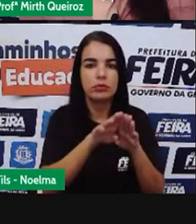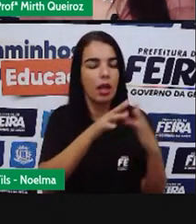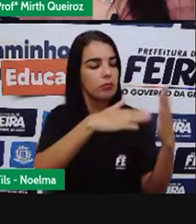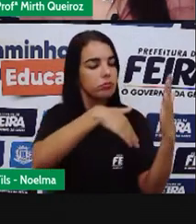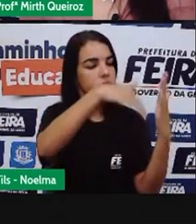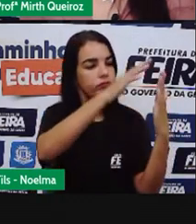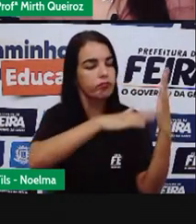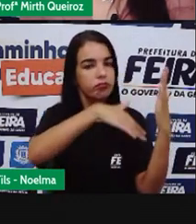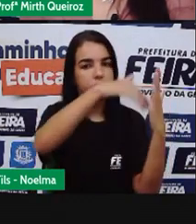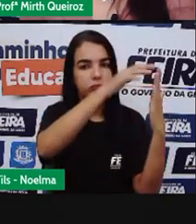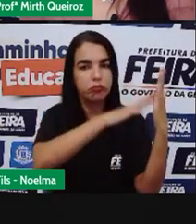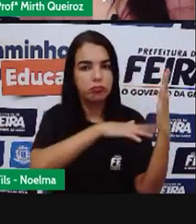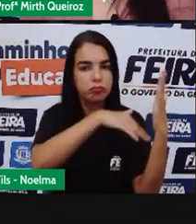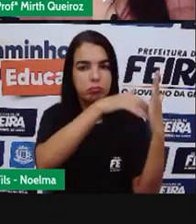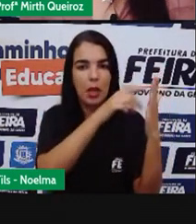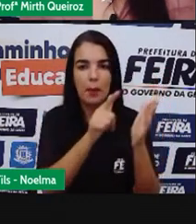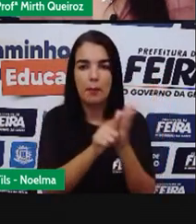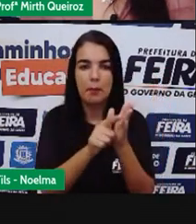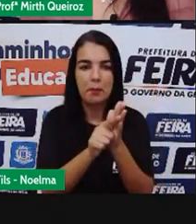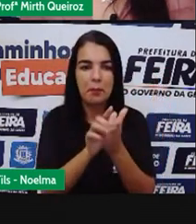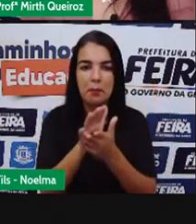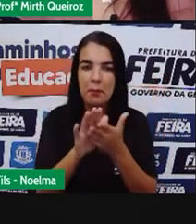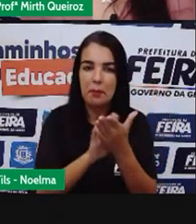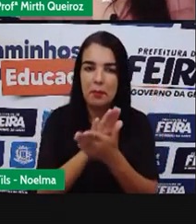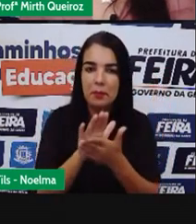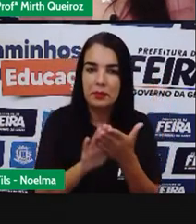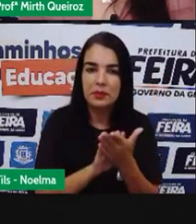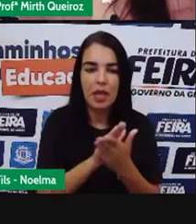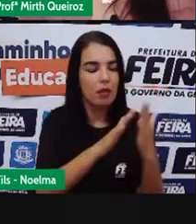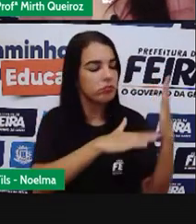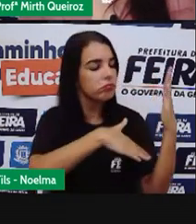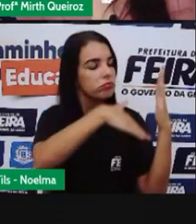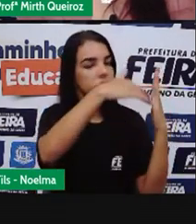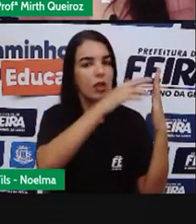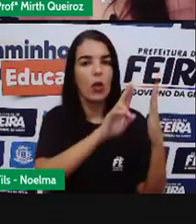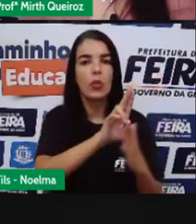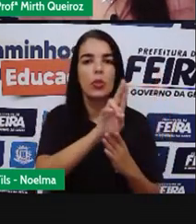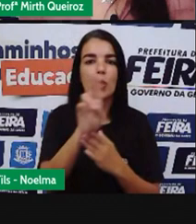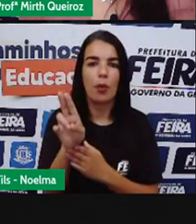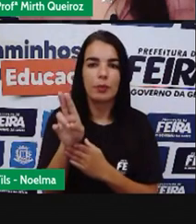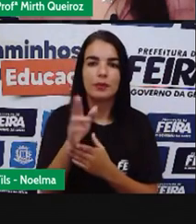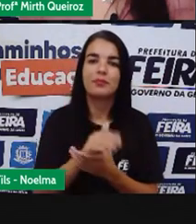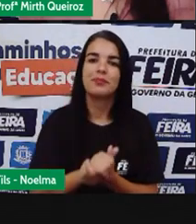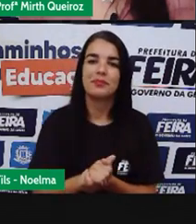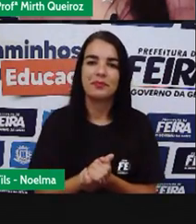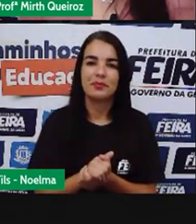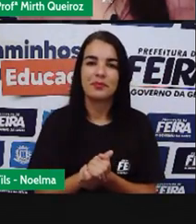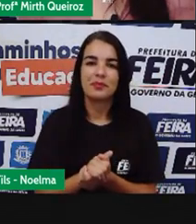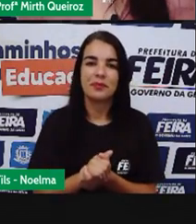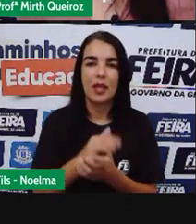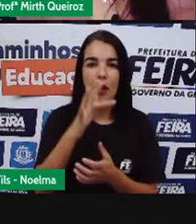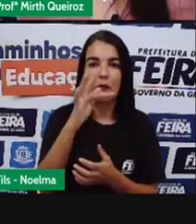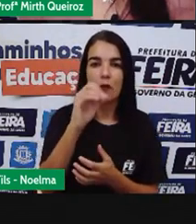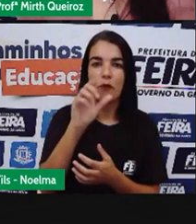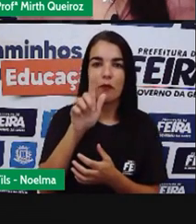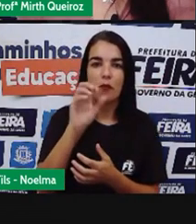acrílica Sem papel E o nome Dessa obra De arte É Pouro